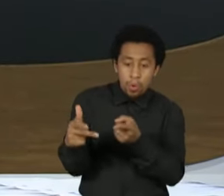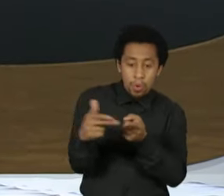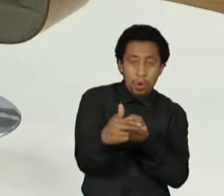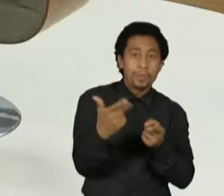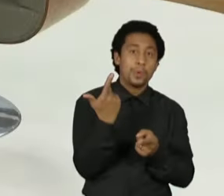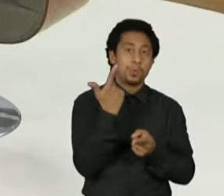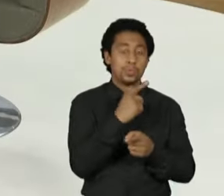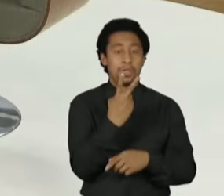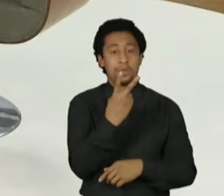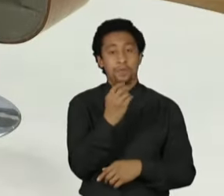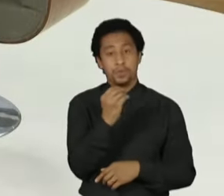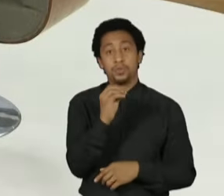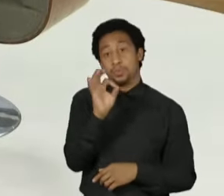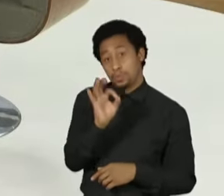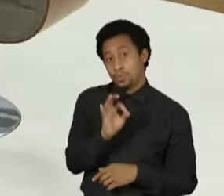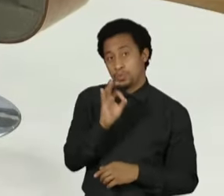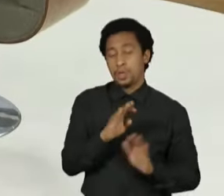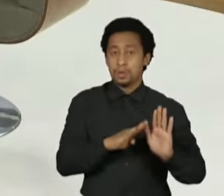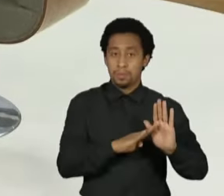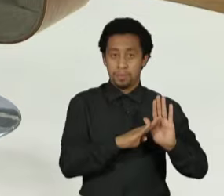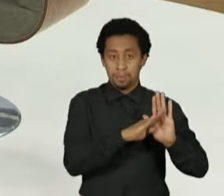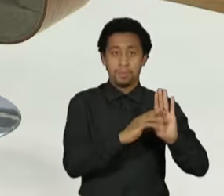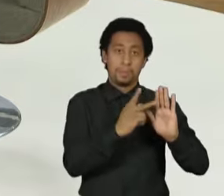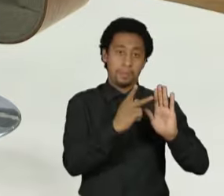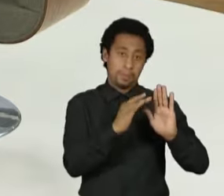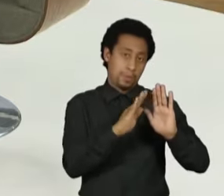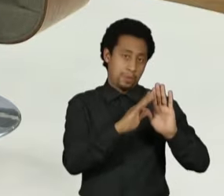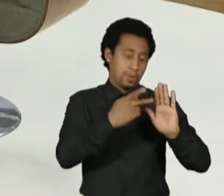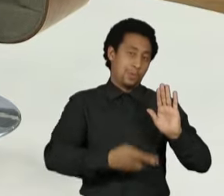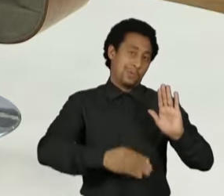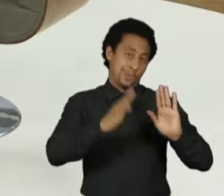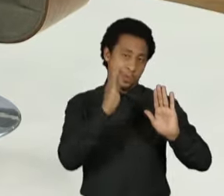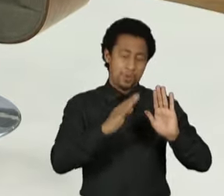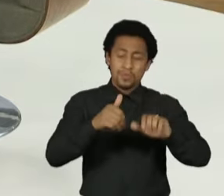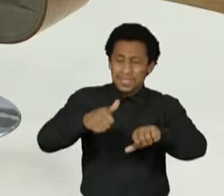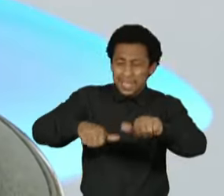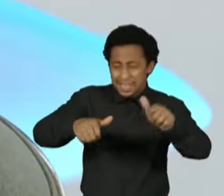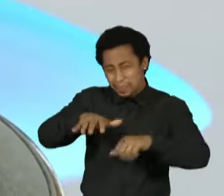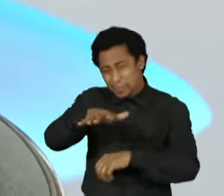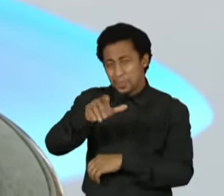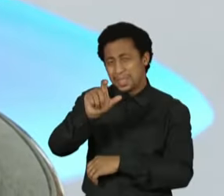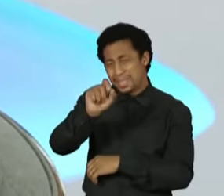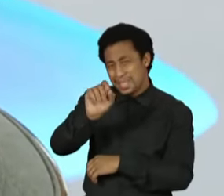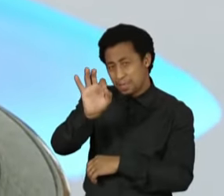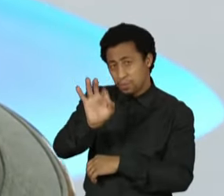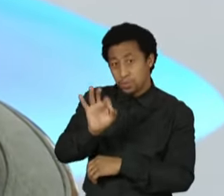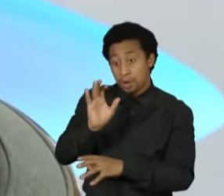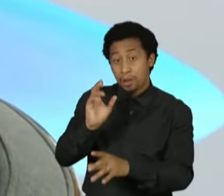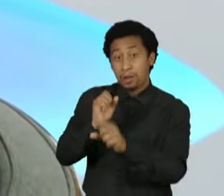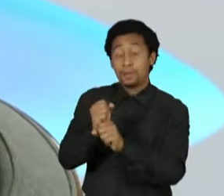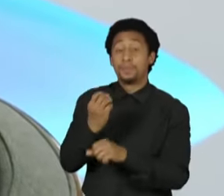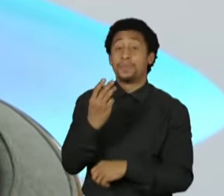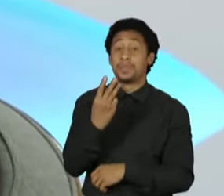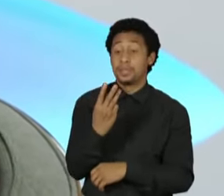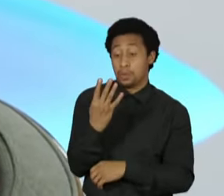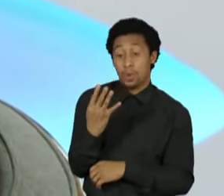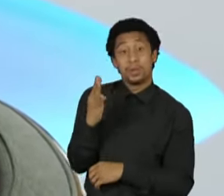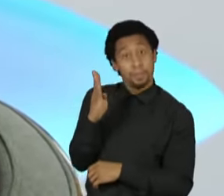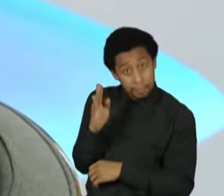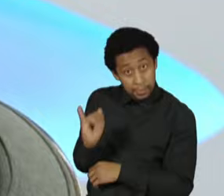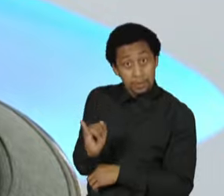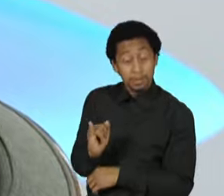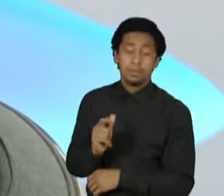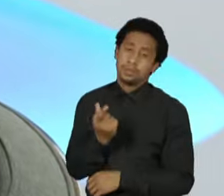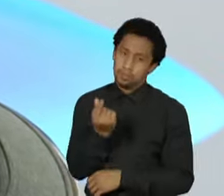Se você falar numa análise mínima de 10%, nós estamos falando de 34 bi. Então, o dinheiro tem.